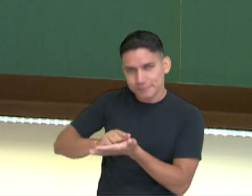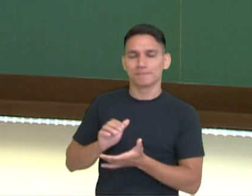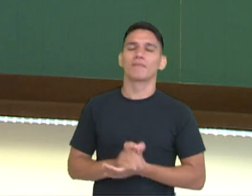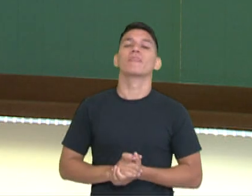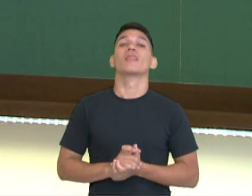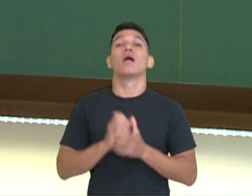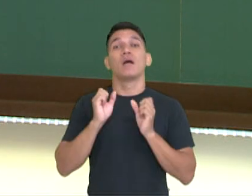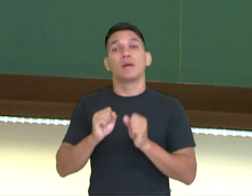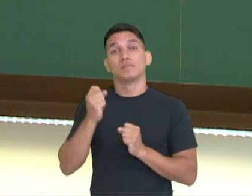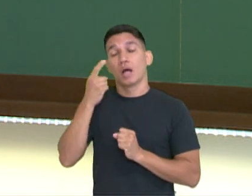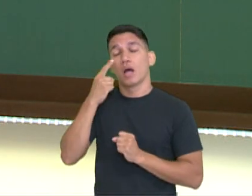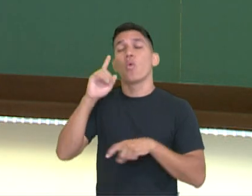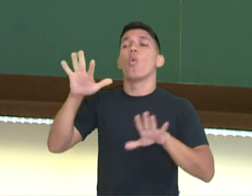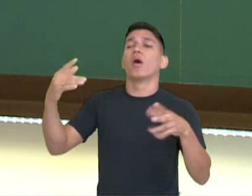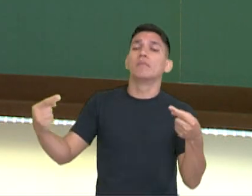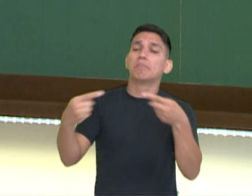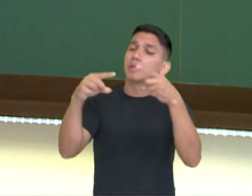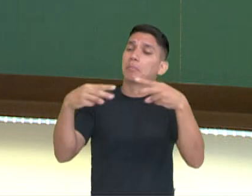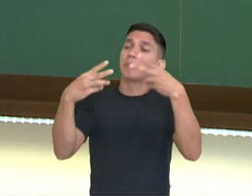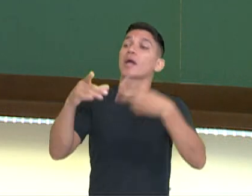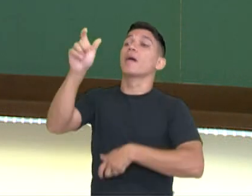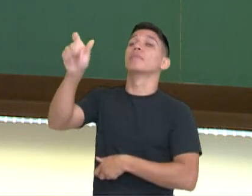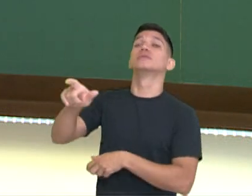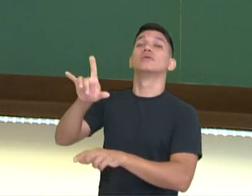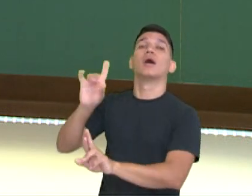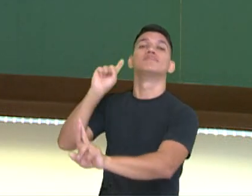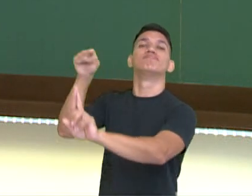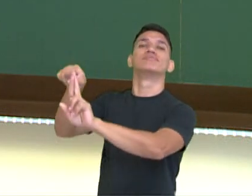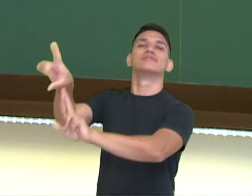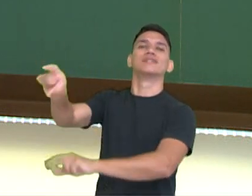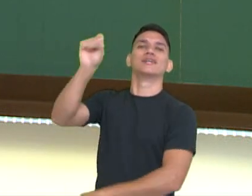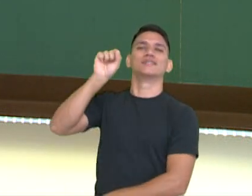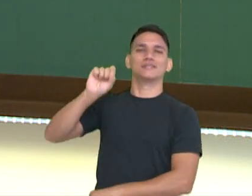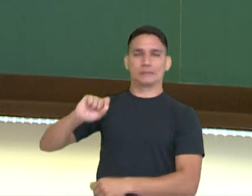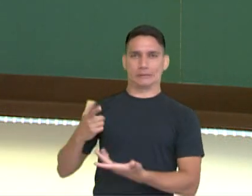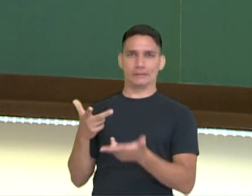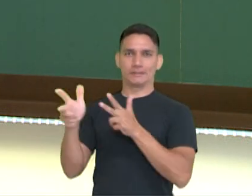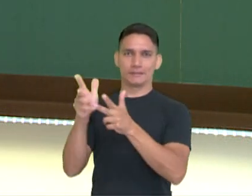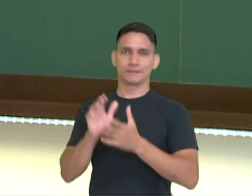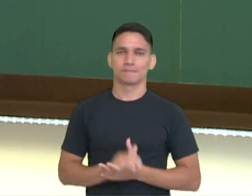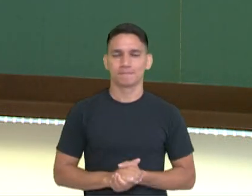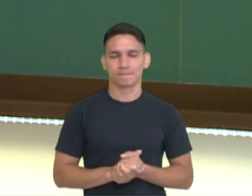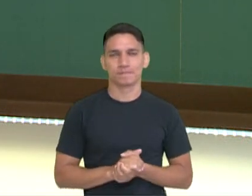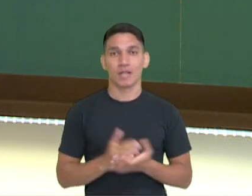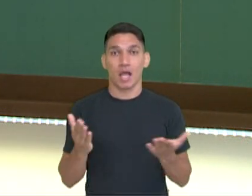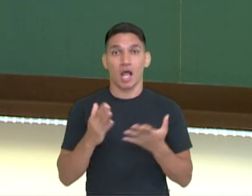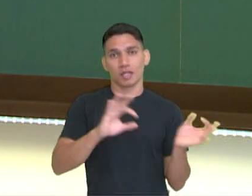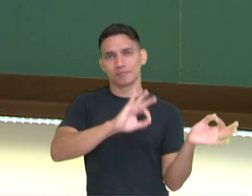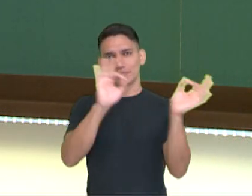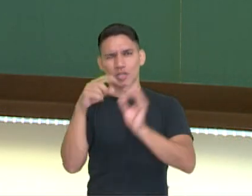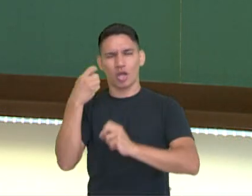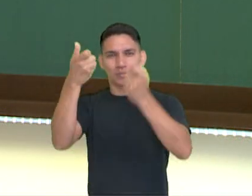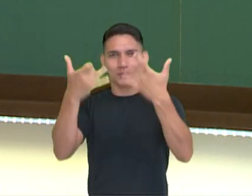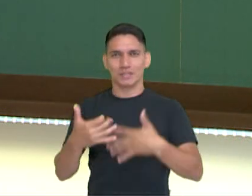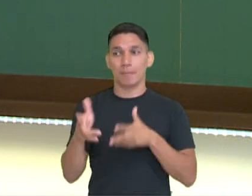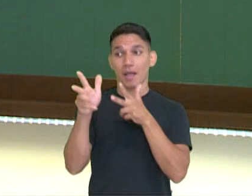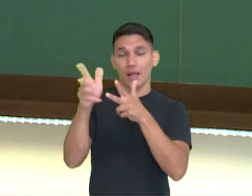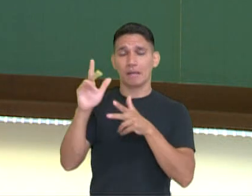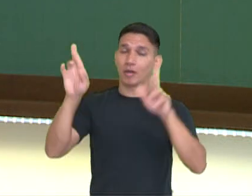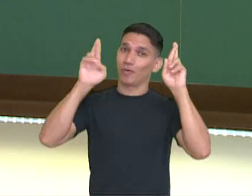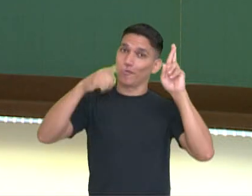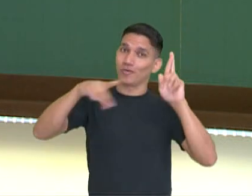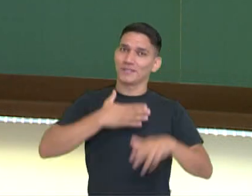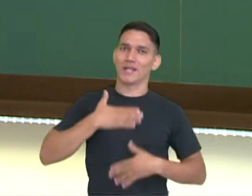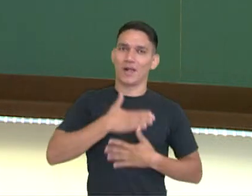e a personagem criada para a entrevista. Nesse vídeo, nós falamos sobre entrevista. Espero que vocês